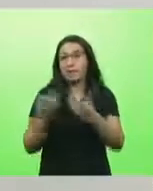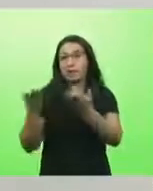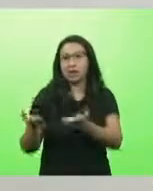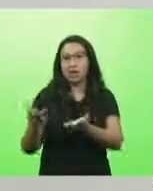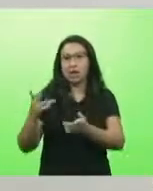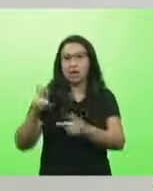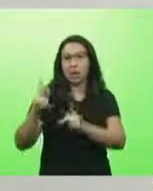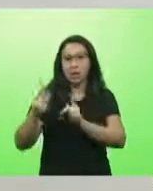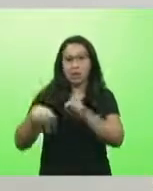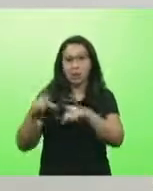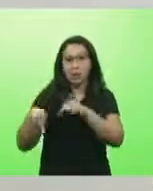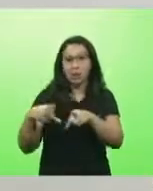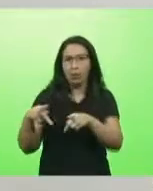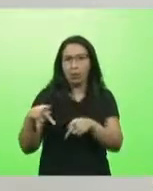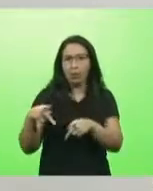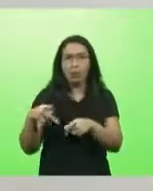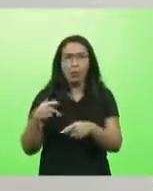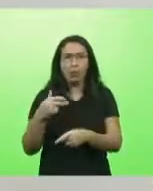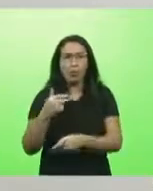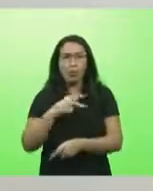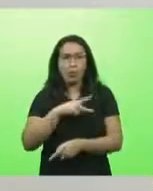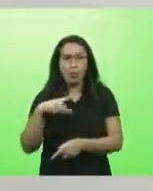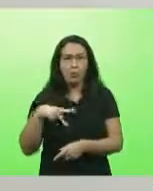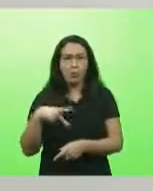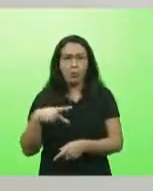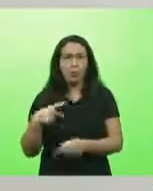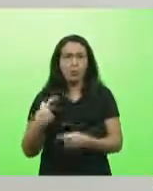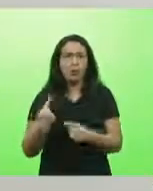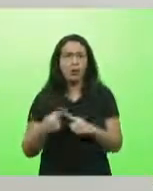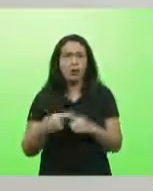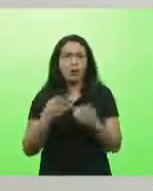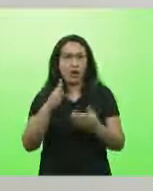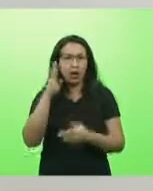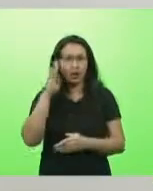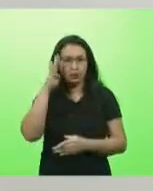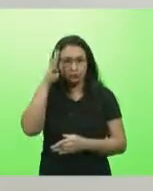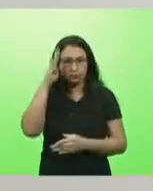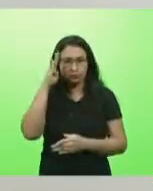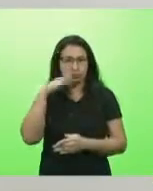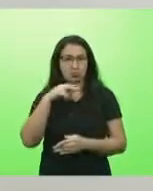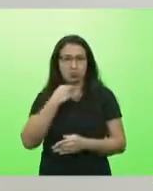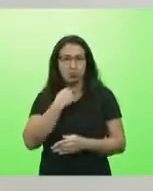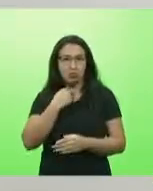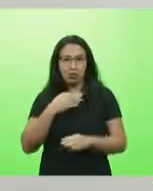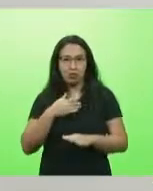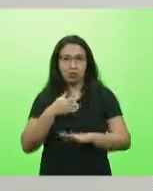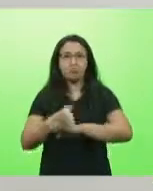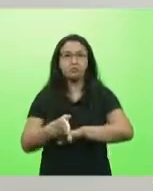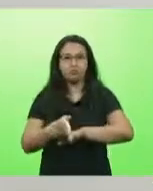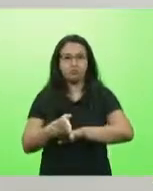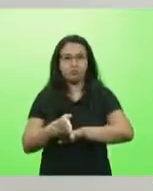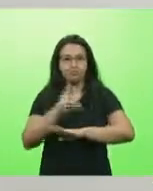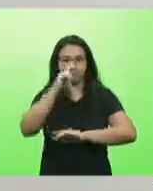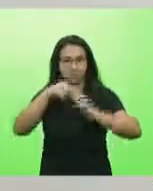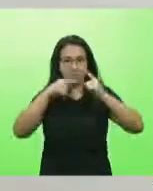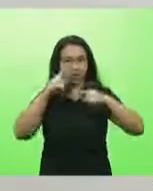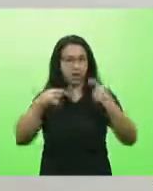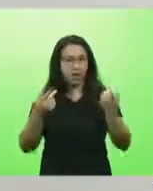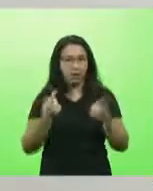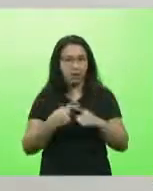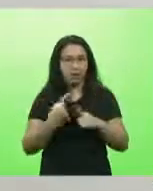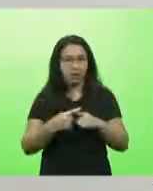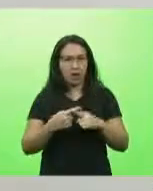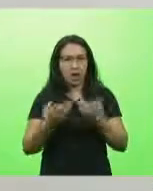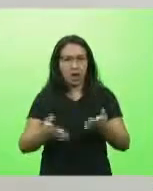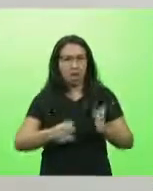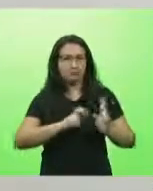que não pode o presidente intervir no processo? é para continuar os caminhoneiros pagando um monte de dinheiro no diesel? Já